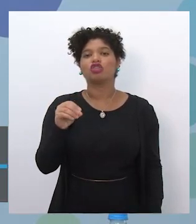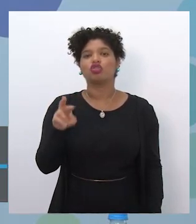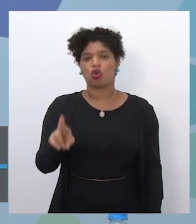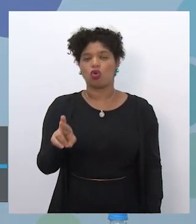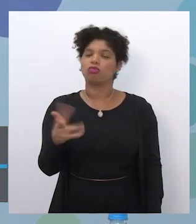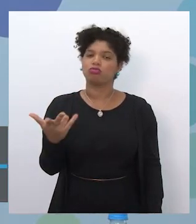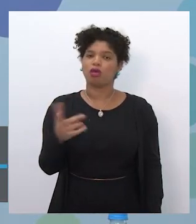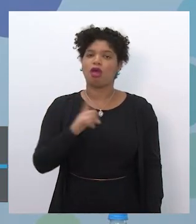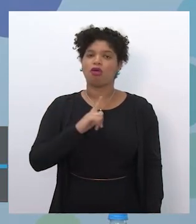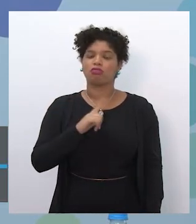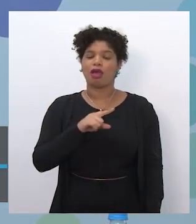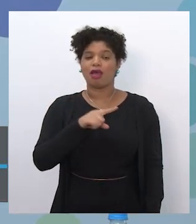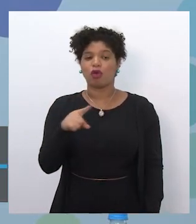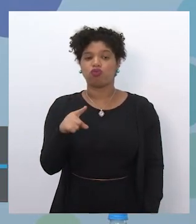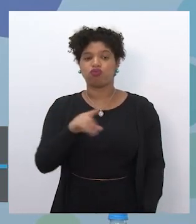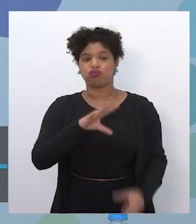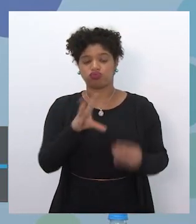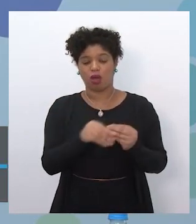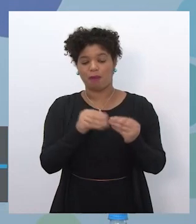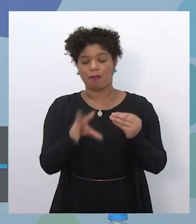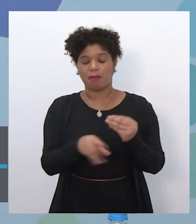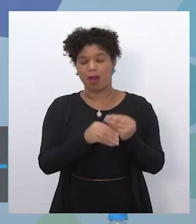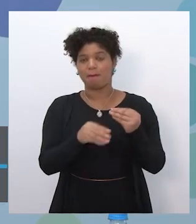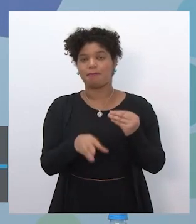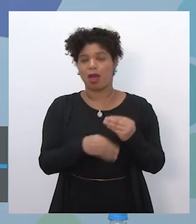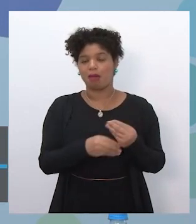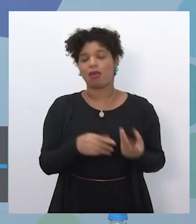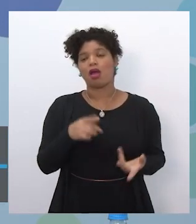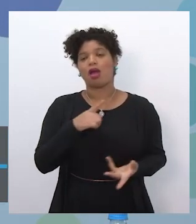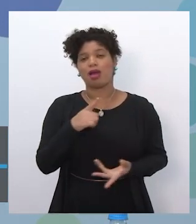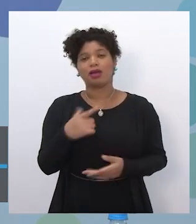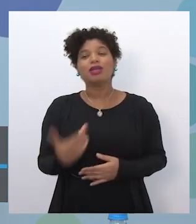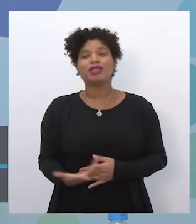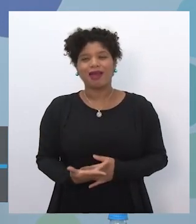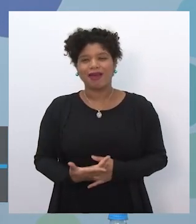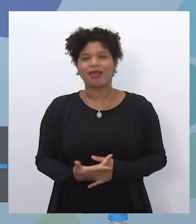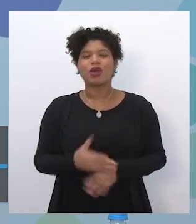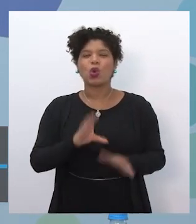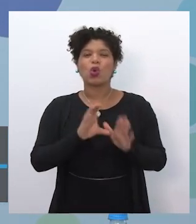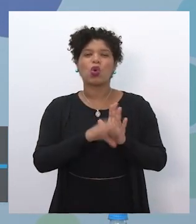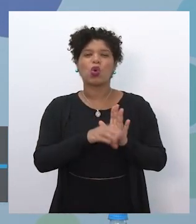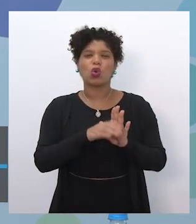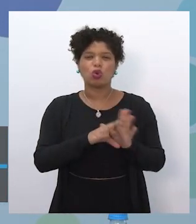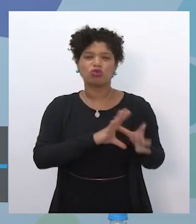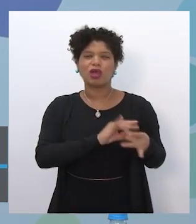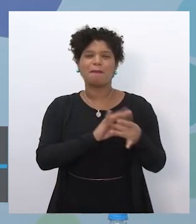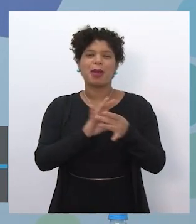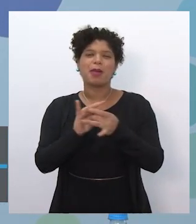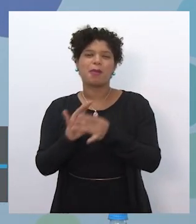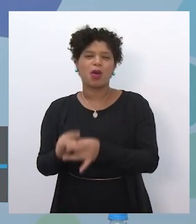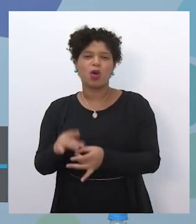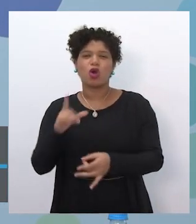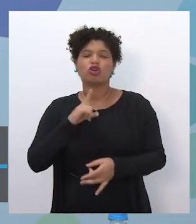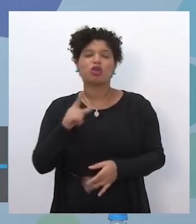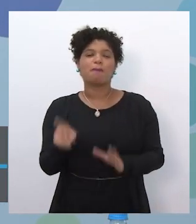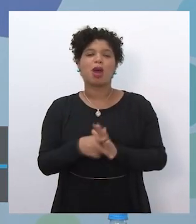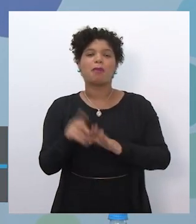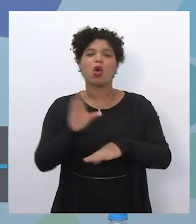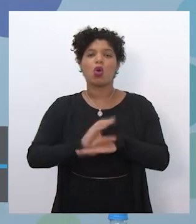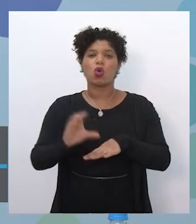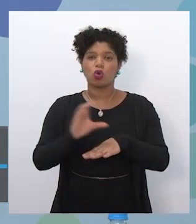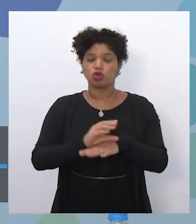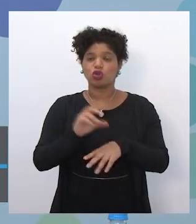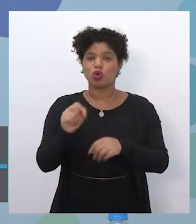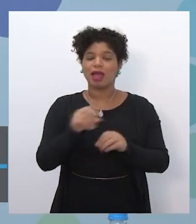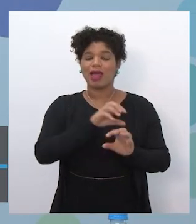ele é muito complementar, é conteúdo muito complementar ao conteúdo do curso Ensino